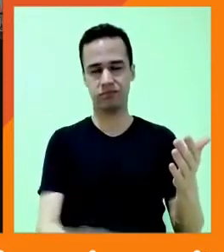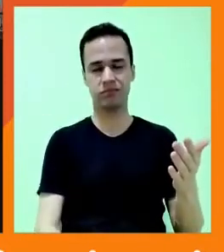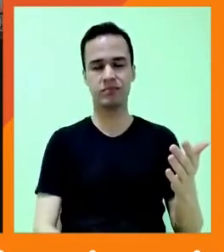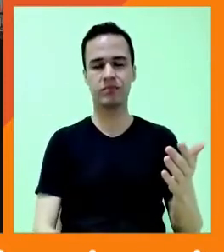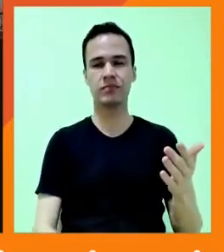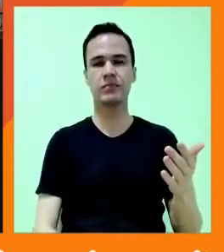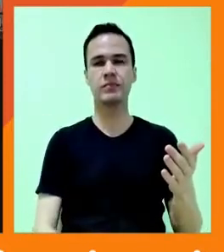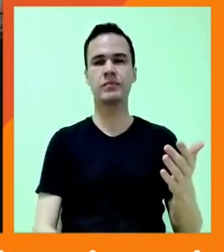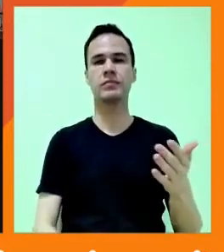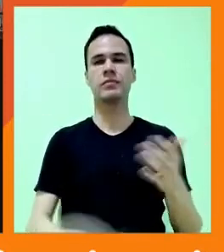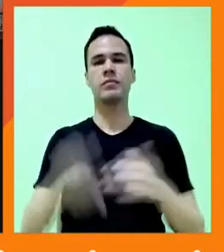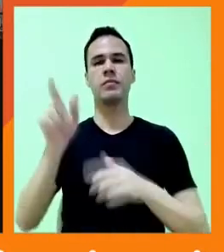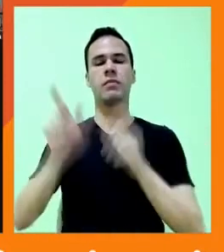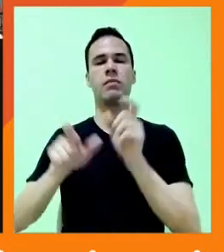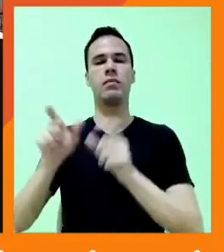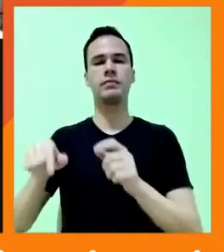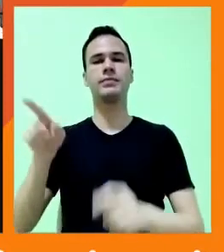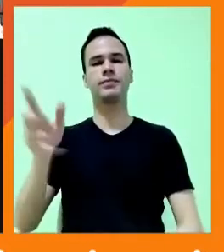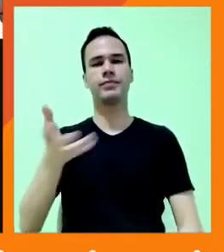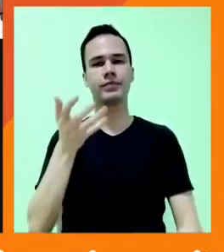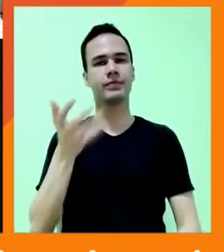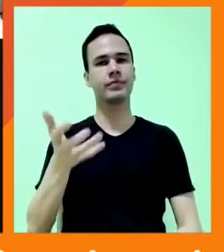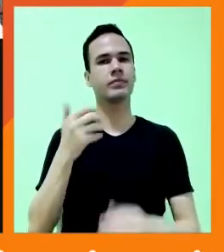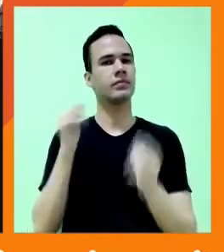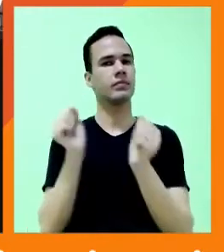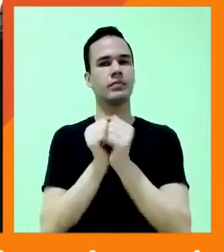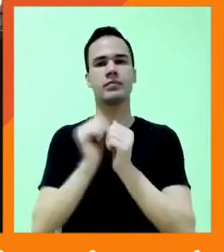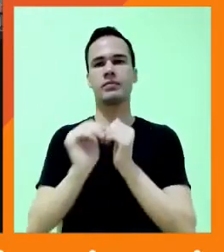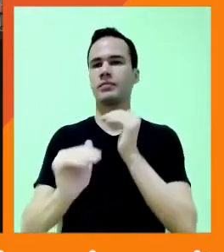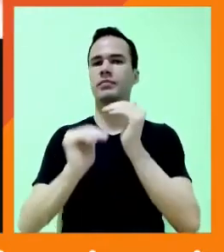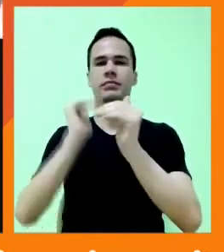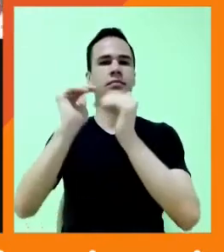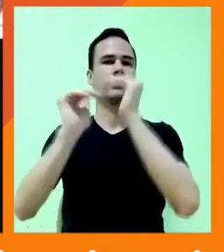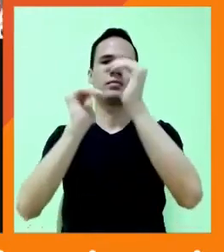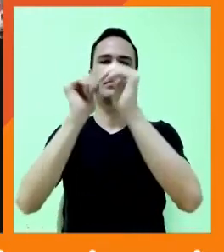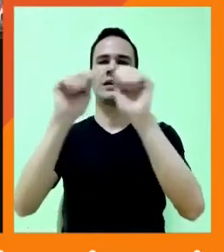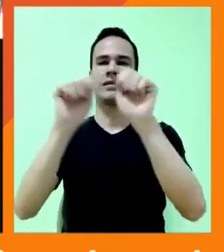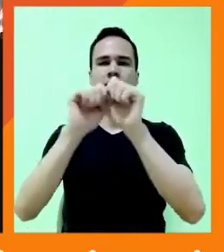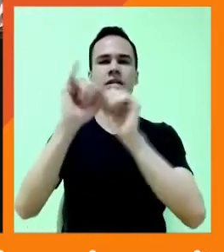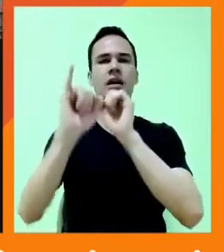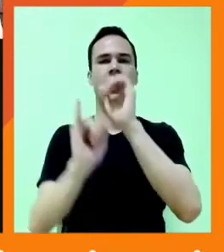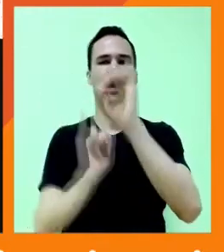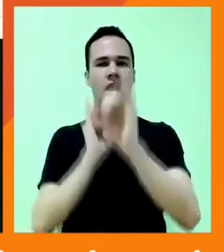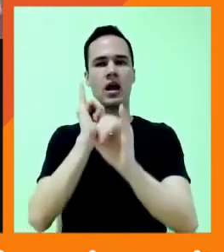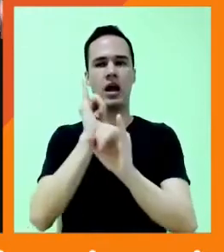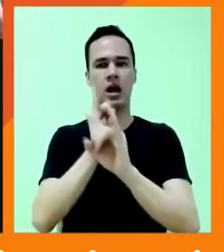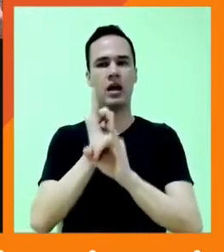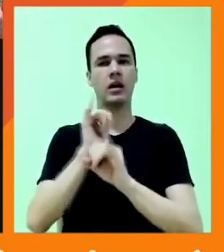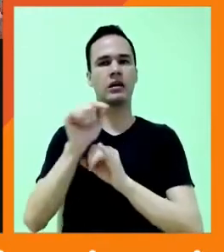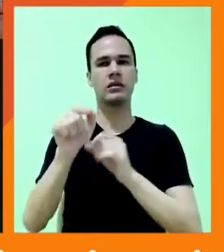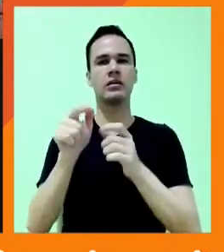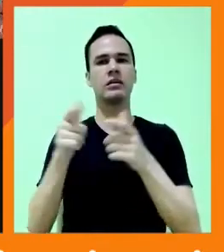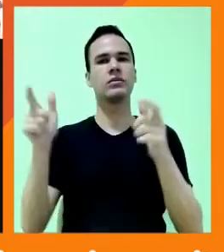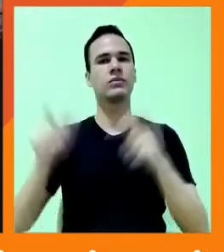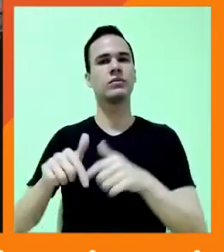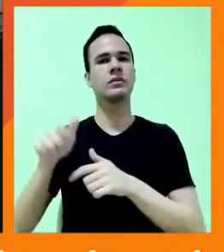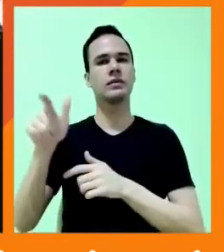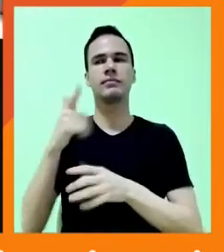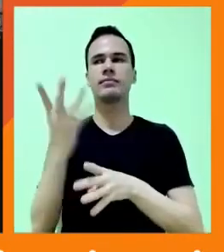Pessoas que querem crescer junto, que querem fazer da internet um oásis, quase um oásis de resistência.